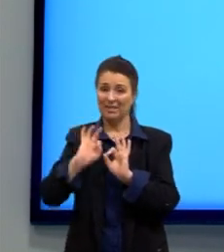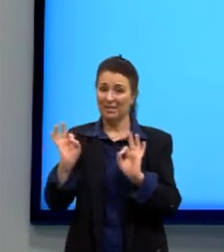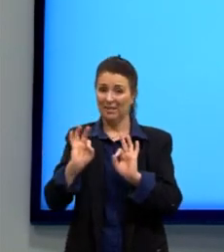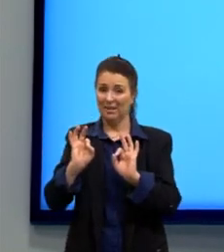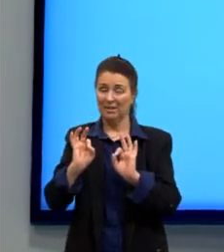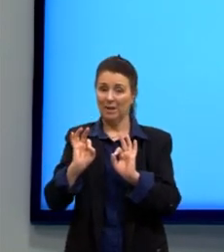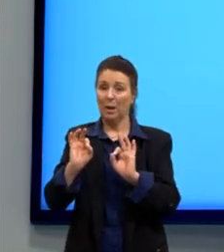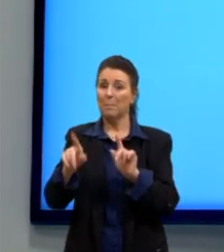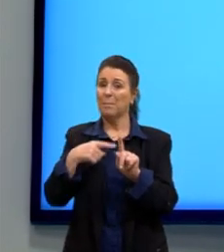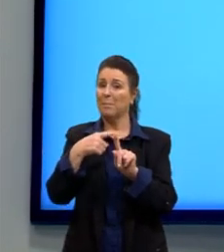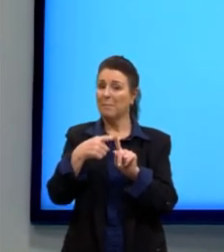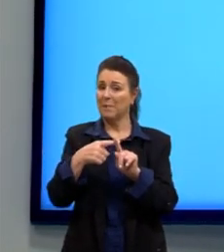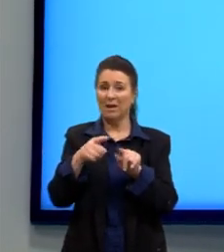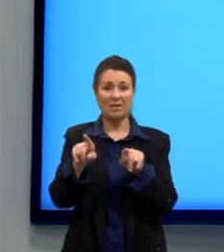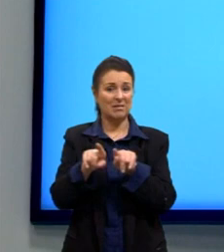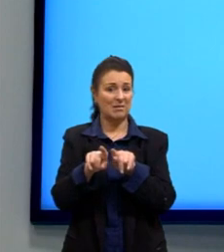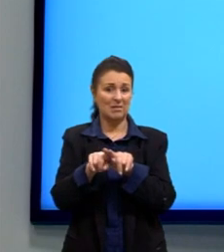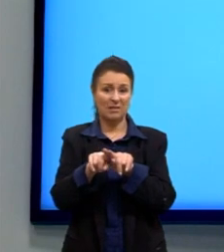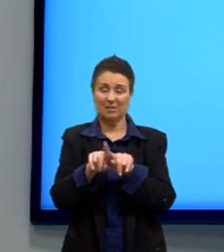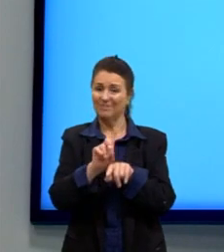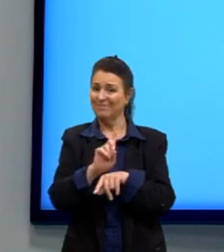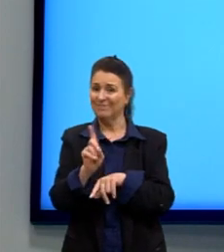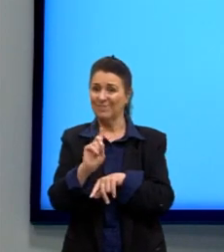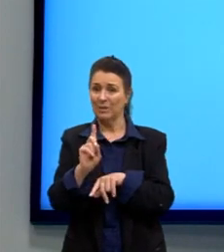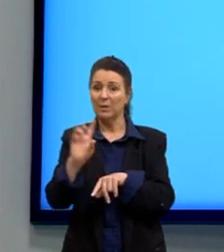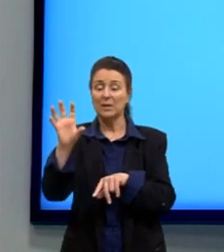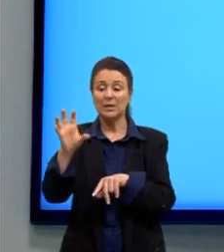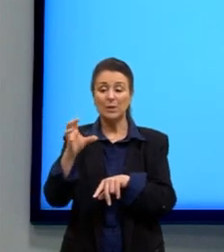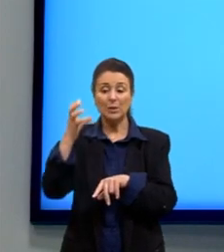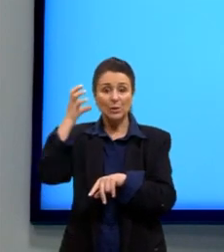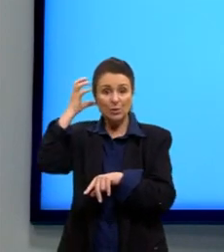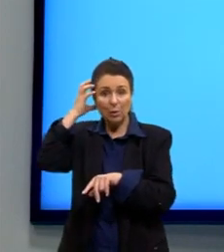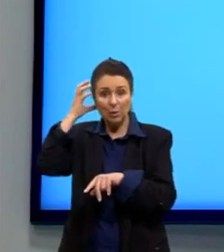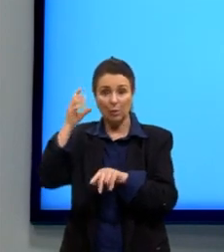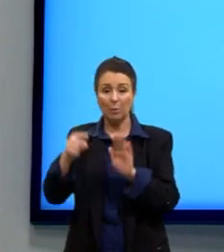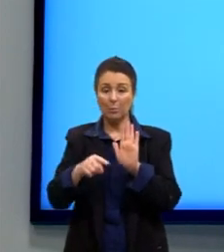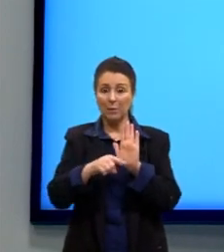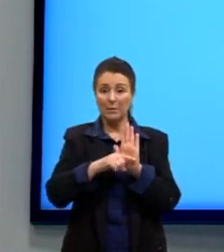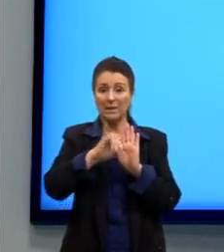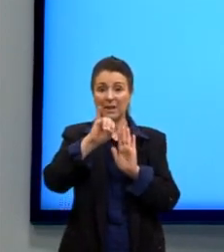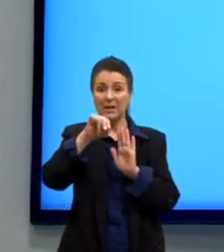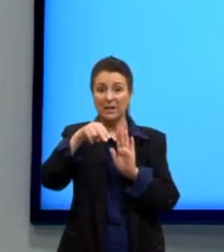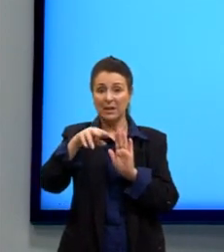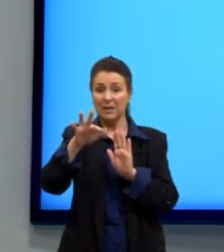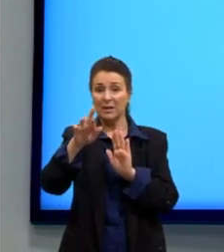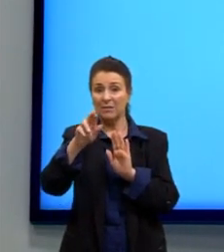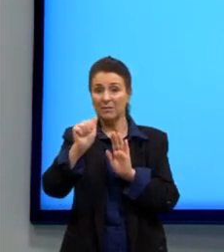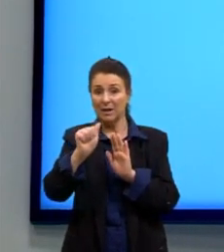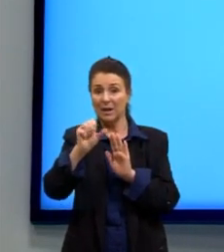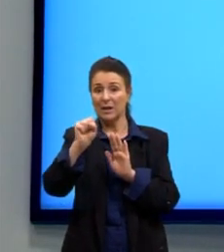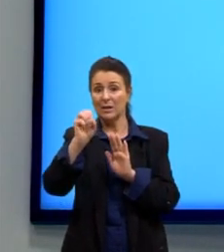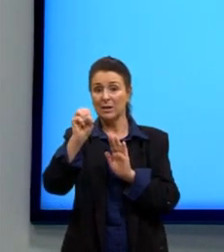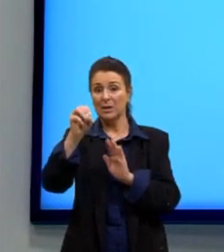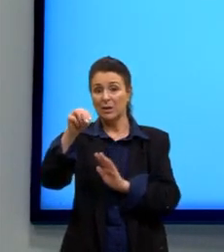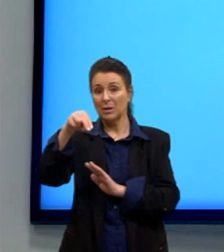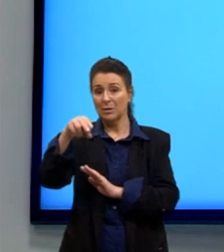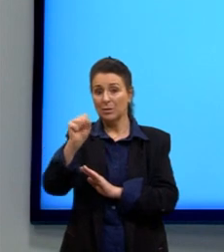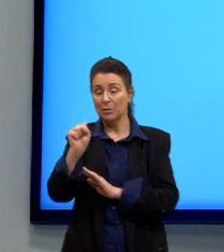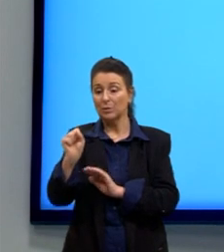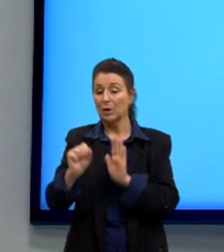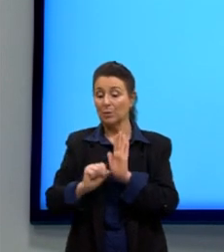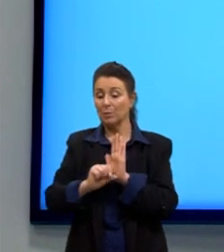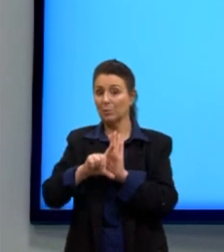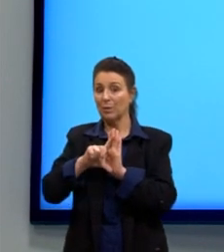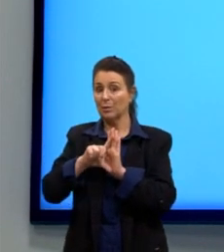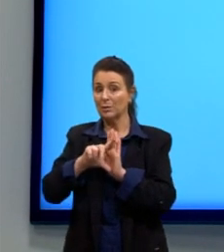aí, por conveniência, né, a gente chamou esses sons menores de infra-sons e esses sons são os maiores de